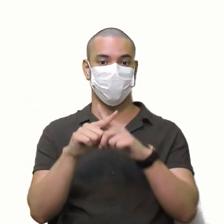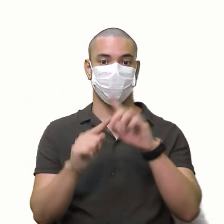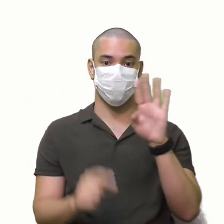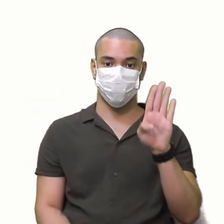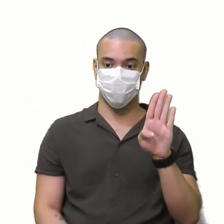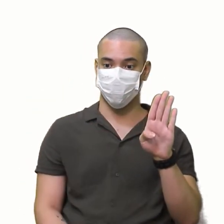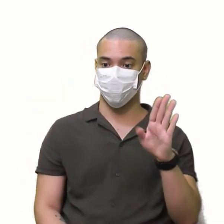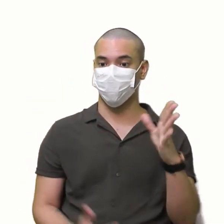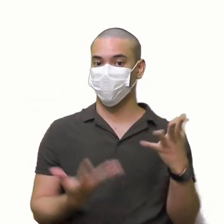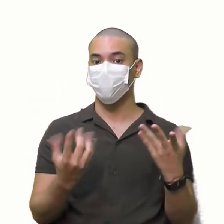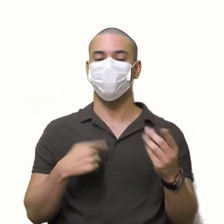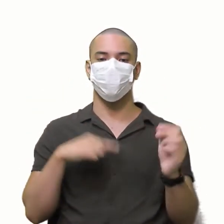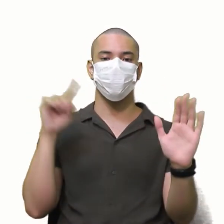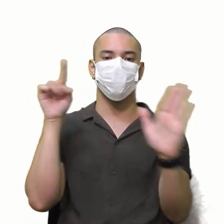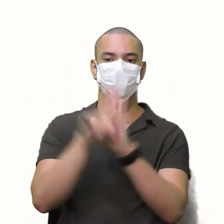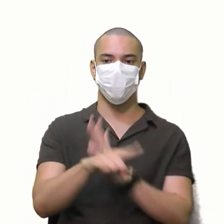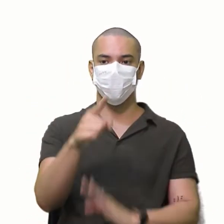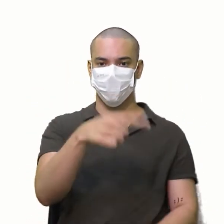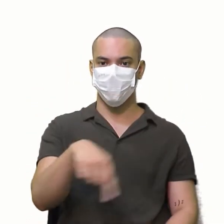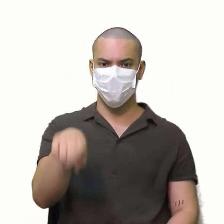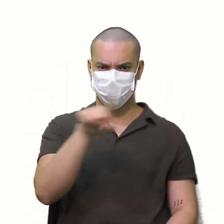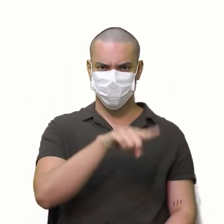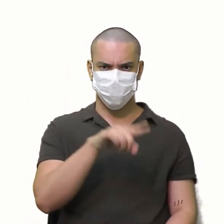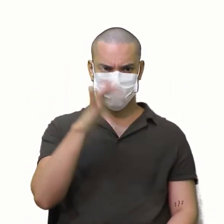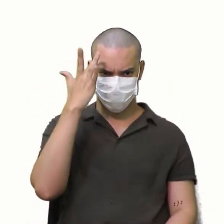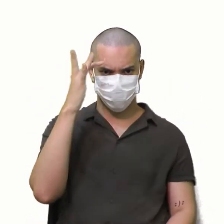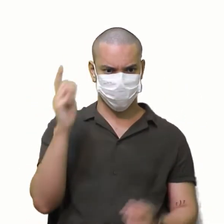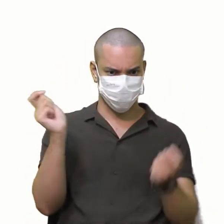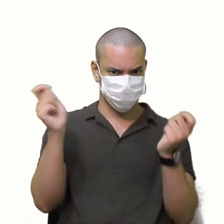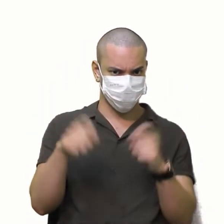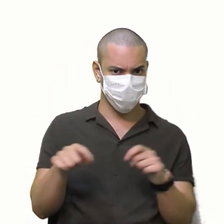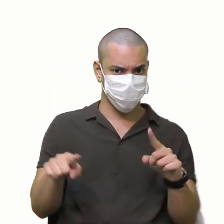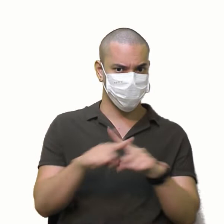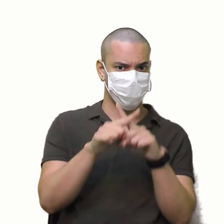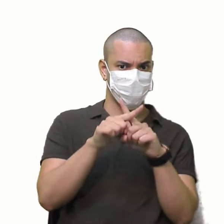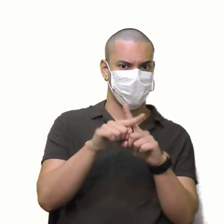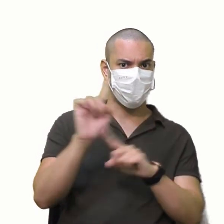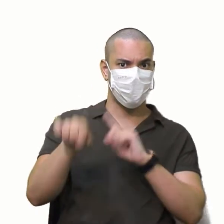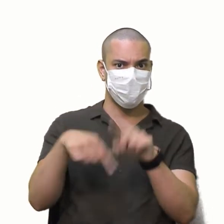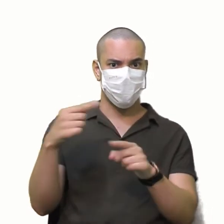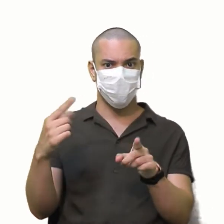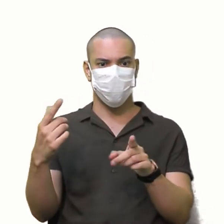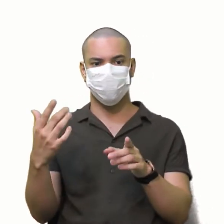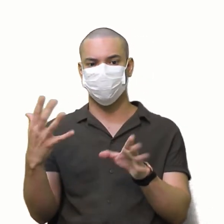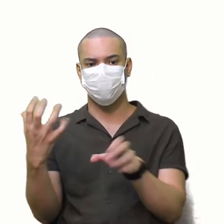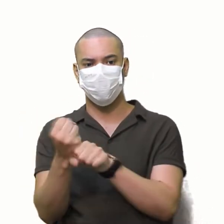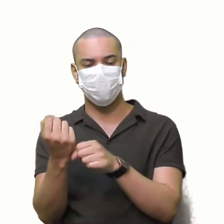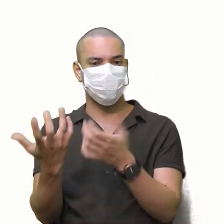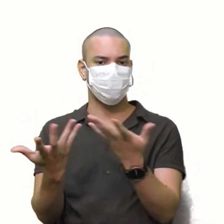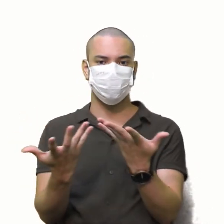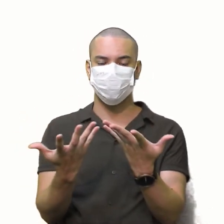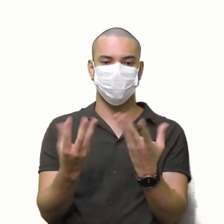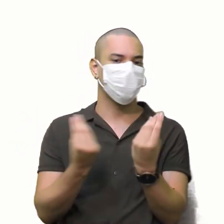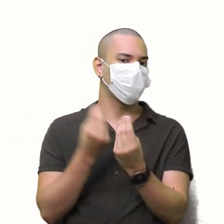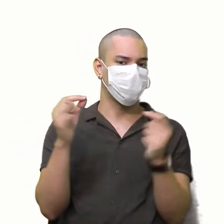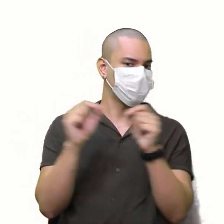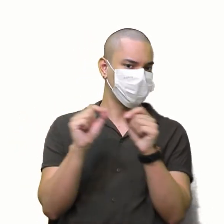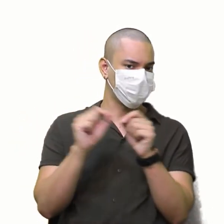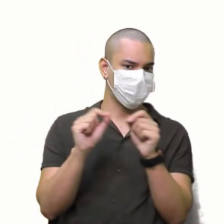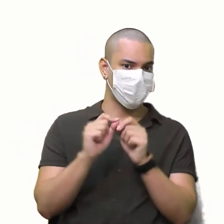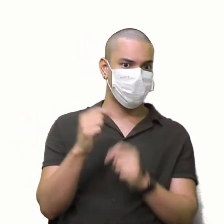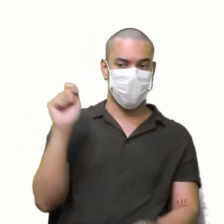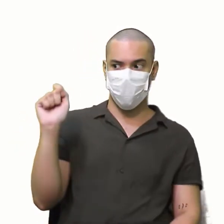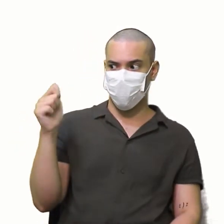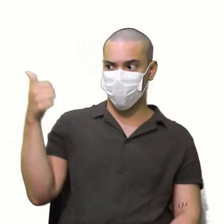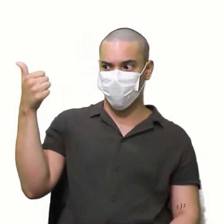Aí eu pergunto Será que a gente multiplica primeiro Depois calcula o determinante Ou a gente calcula o determinante de A Calcula o